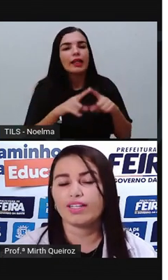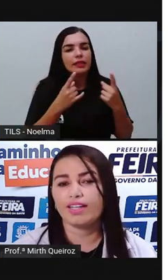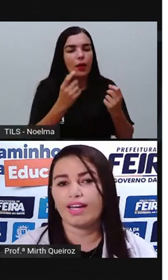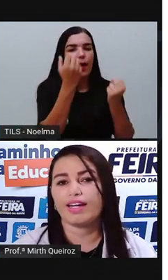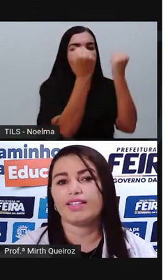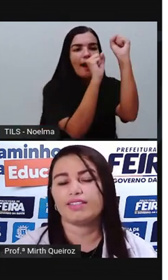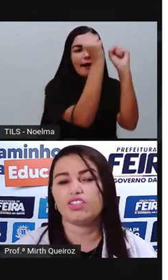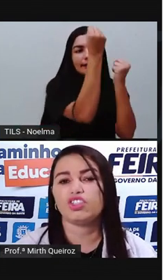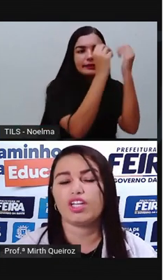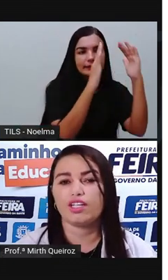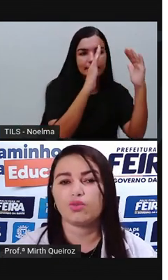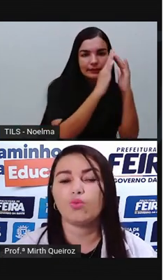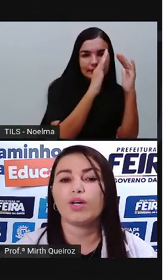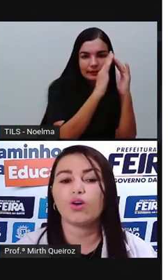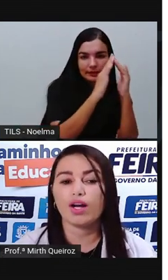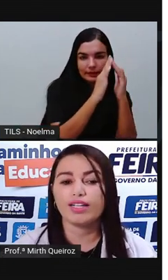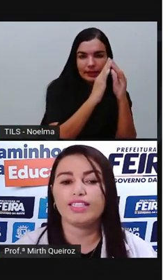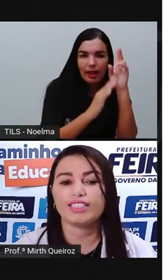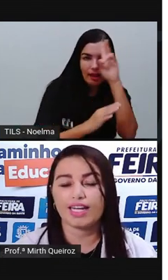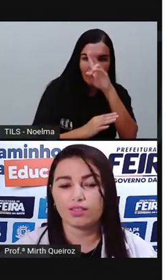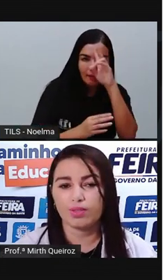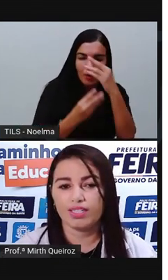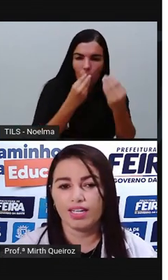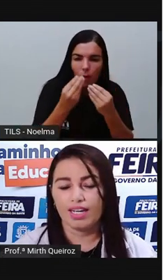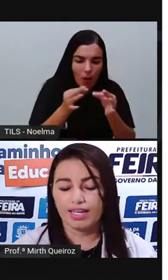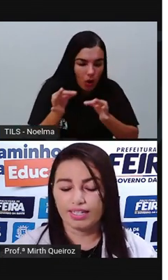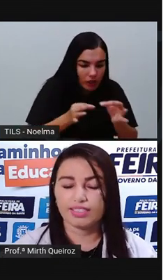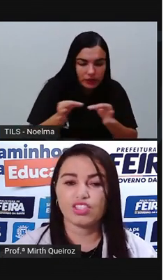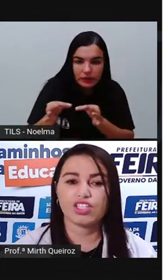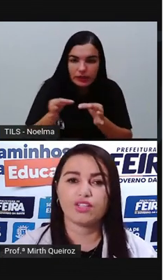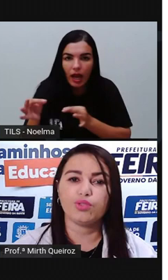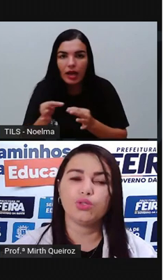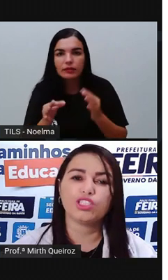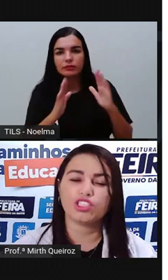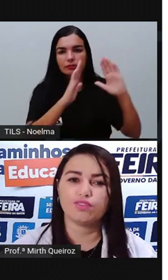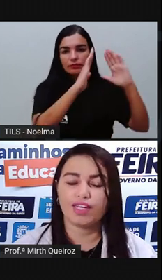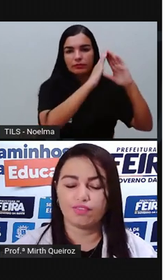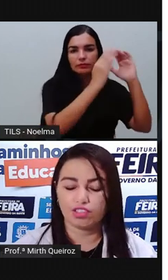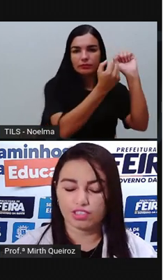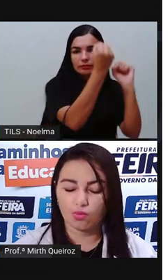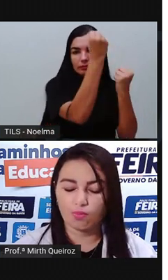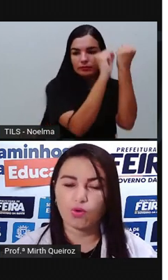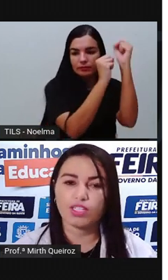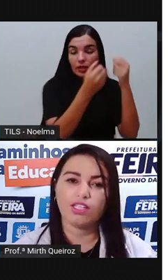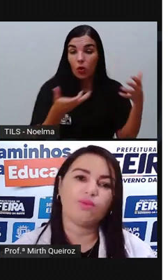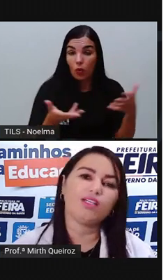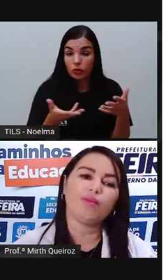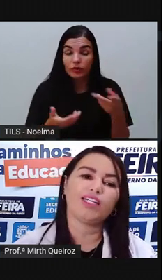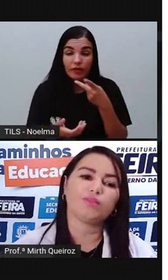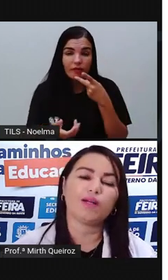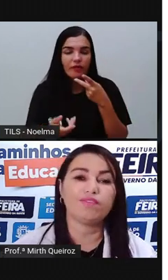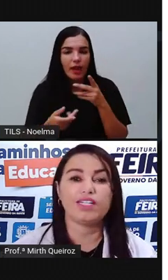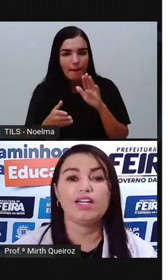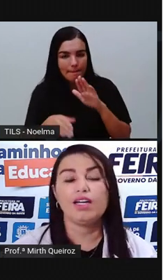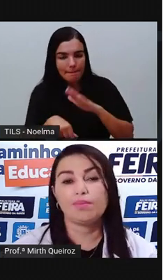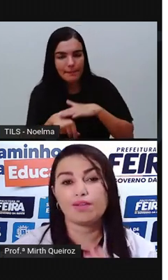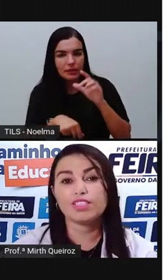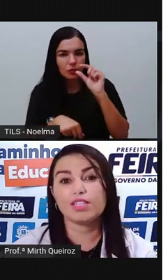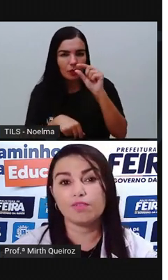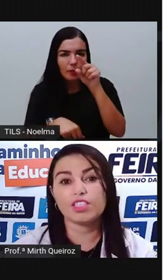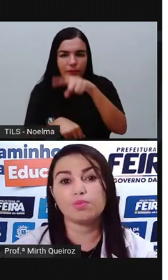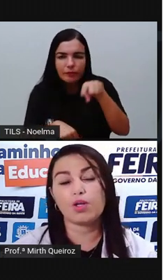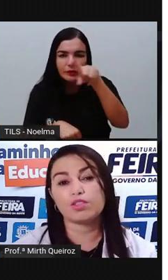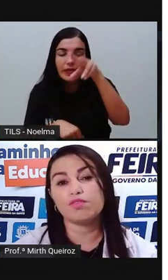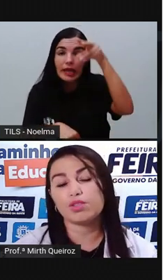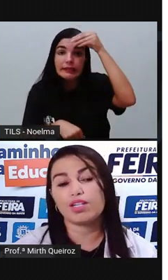é que era esse engenho, como era organizado aí esse engenho. E hoje a gente vai reforçar um pouquinho aí mais para ver, para